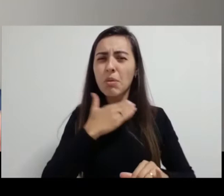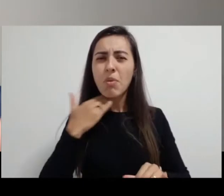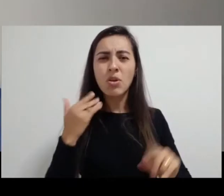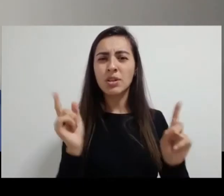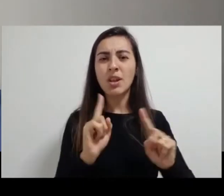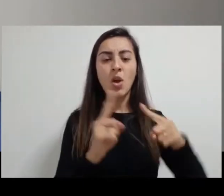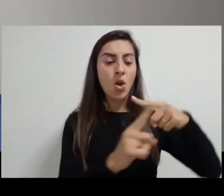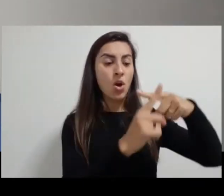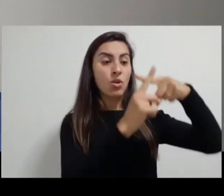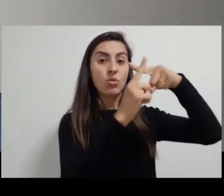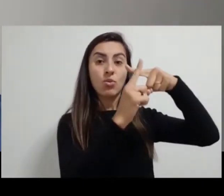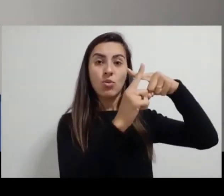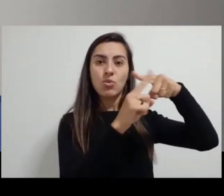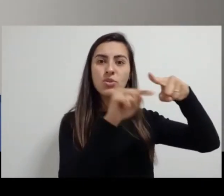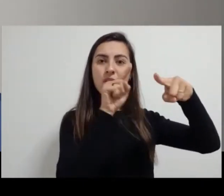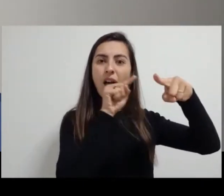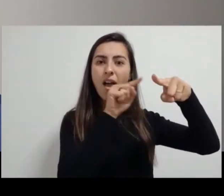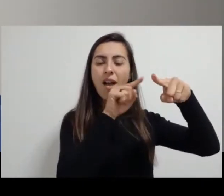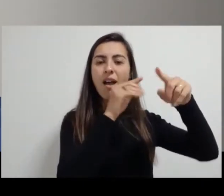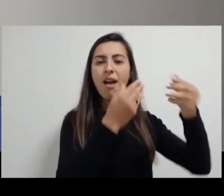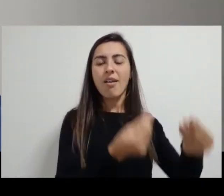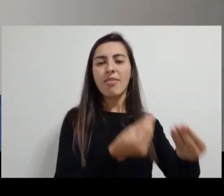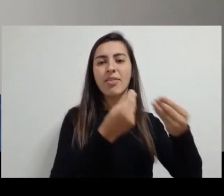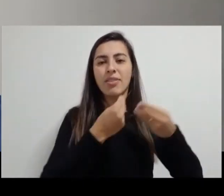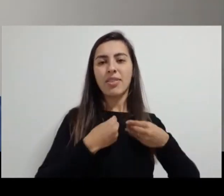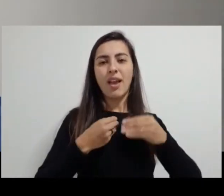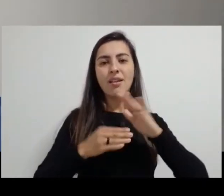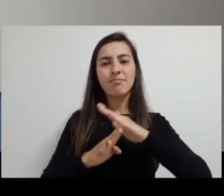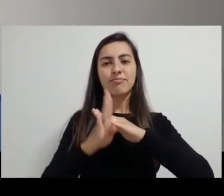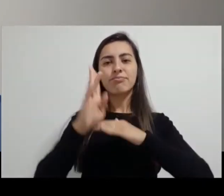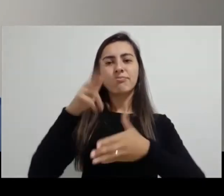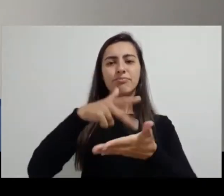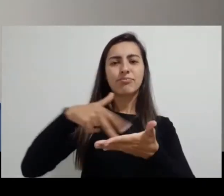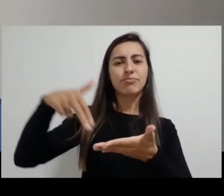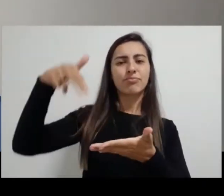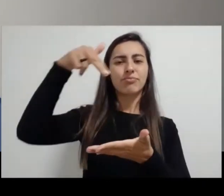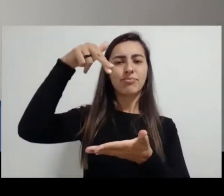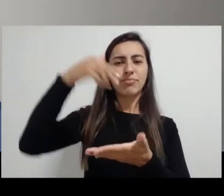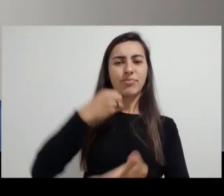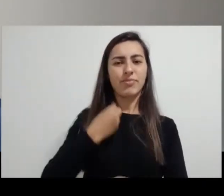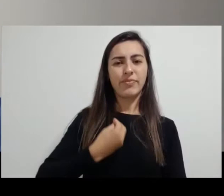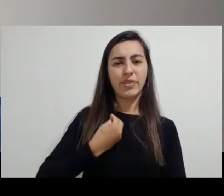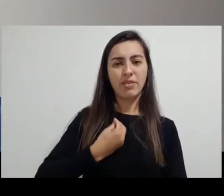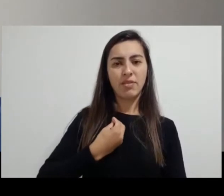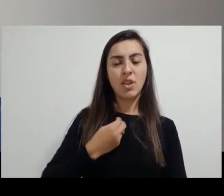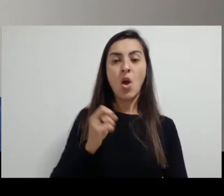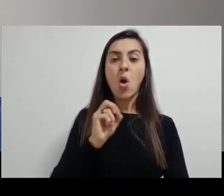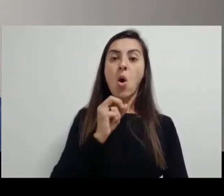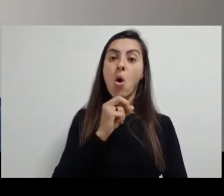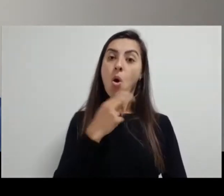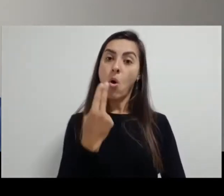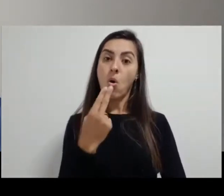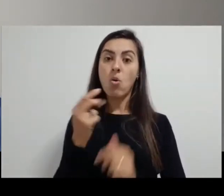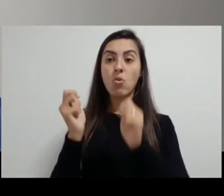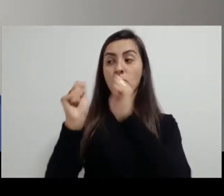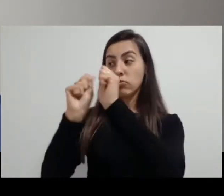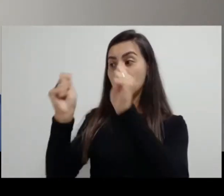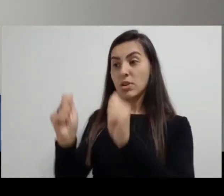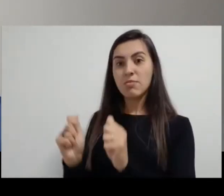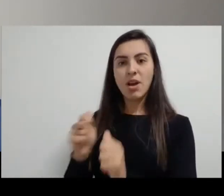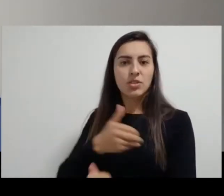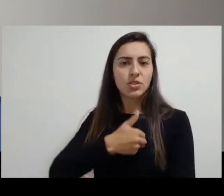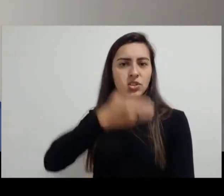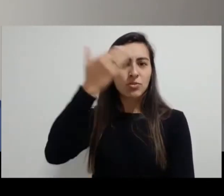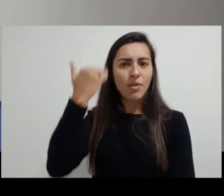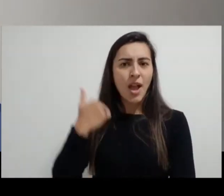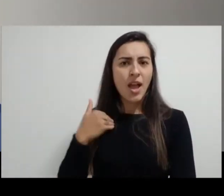o meio de passagem para chegarmos à ressurreição. Ou se de repente você tem uma imagem de Nossa Senhora. Ela